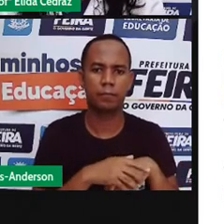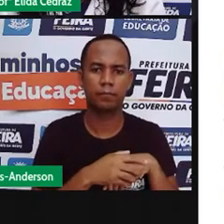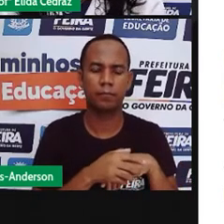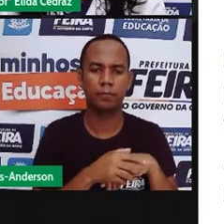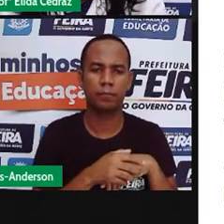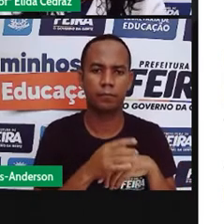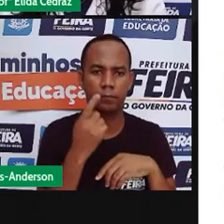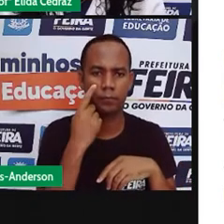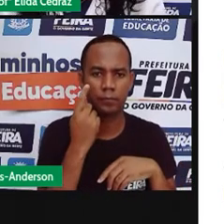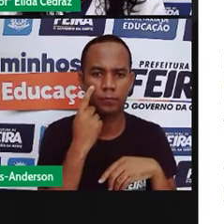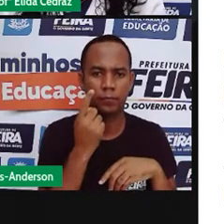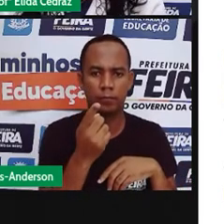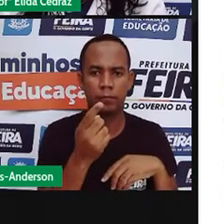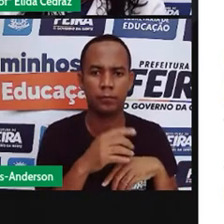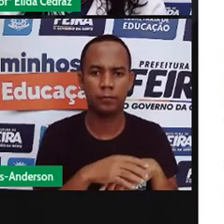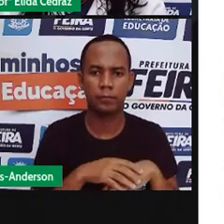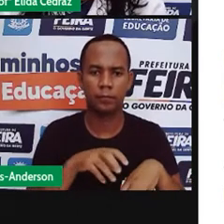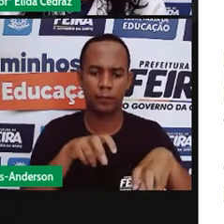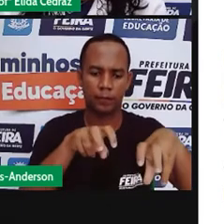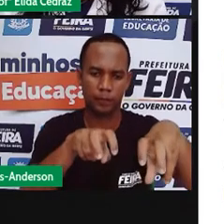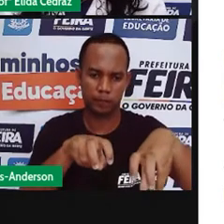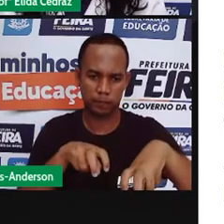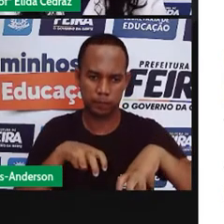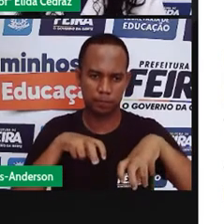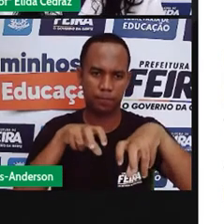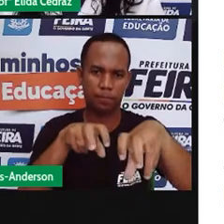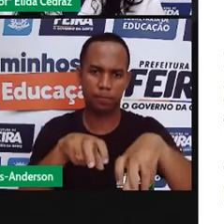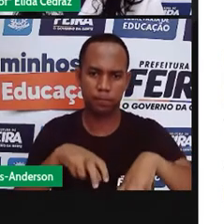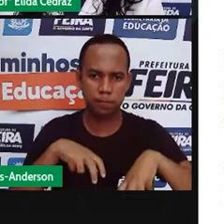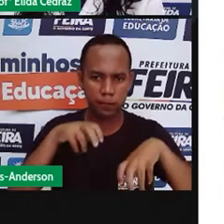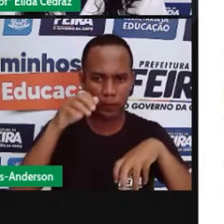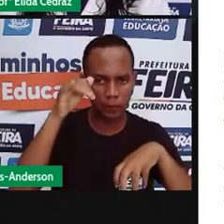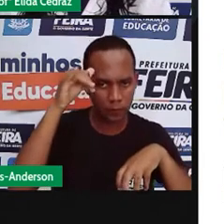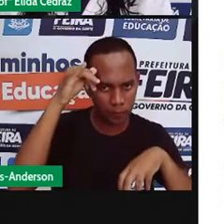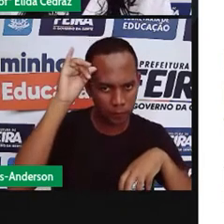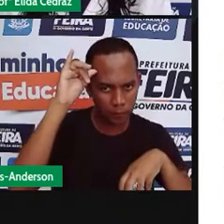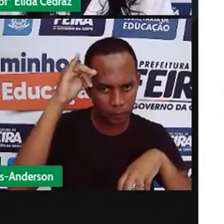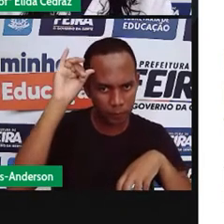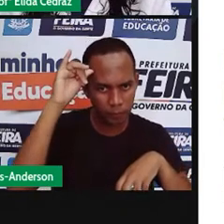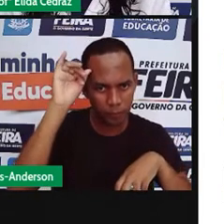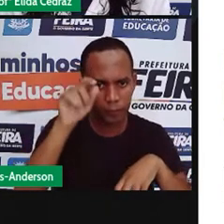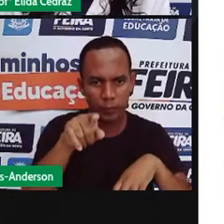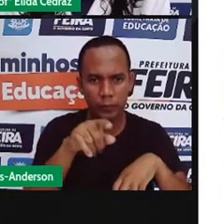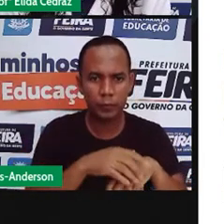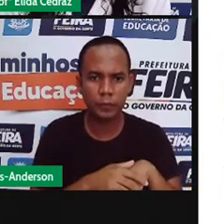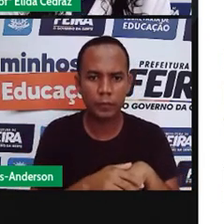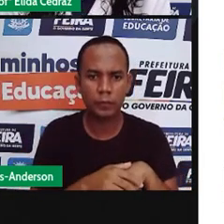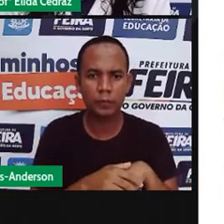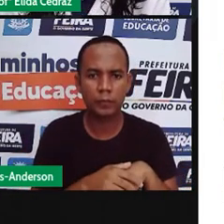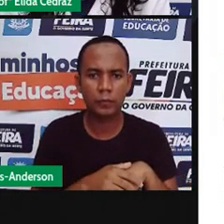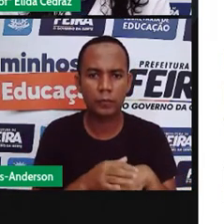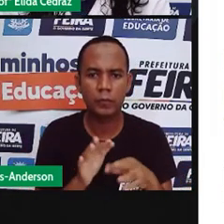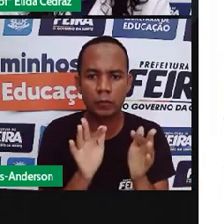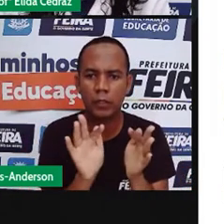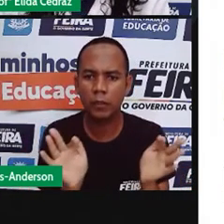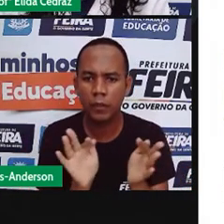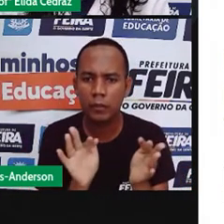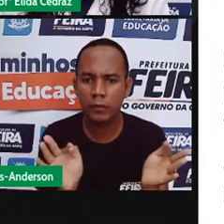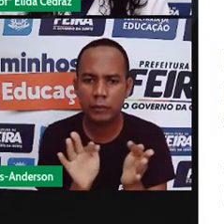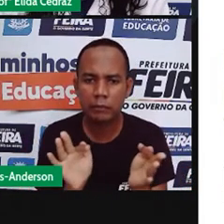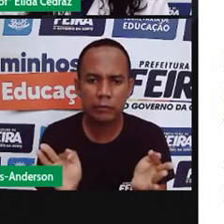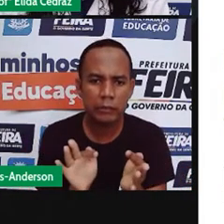Esse é o arado de boi. Faz uma engenhoca de